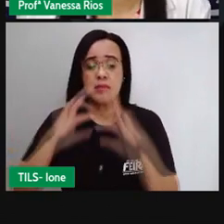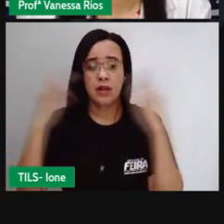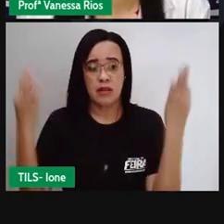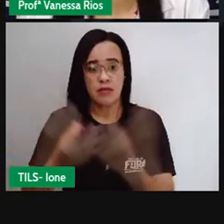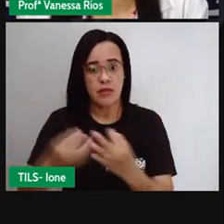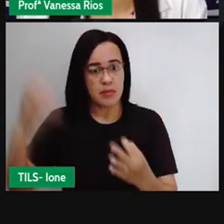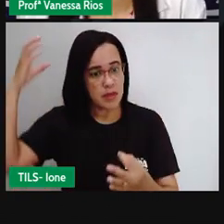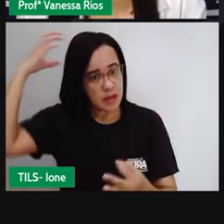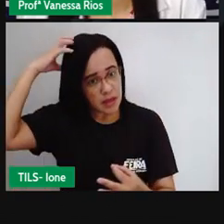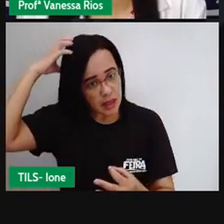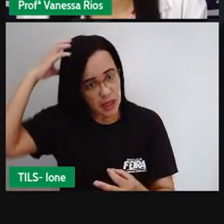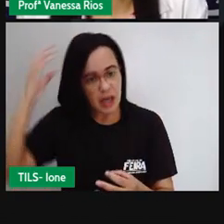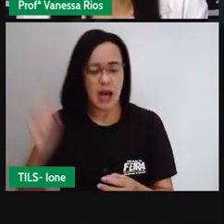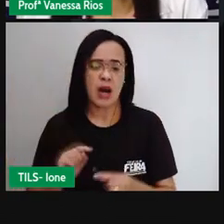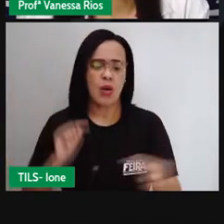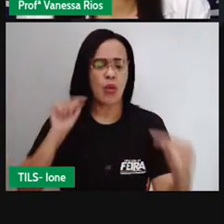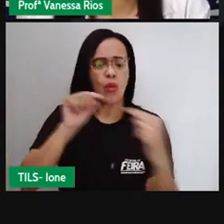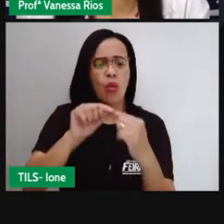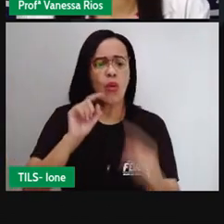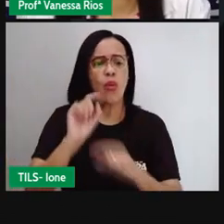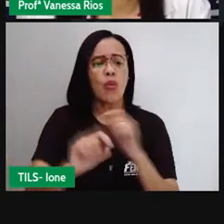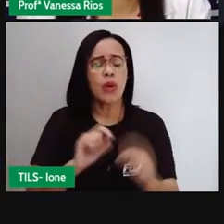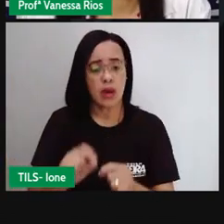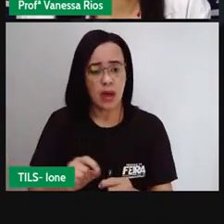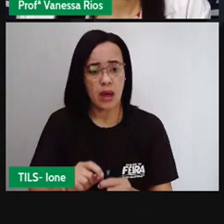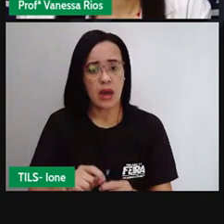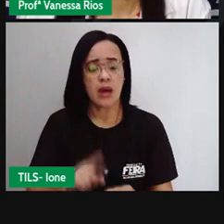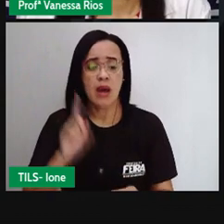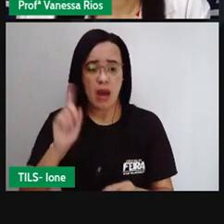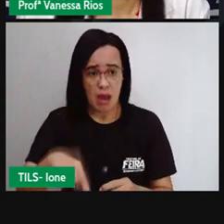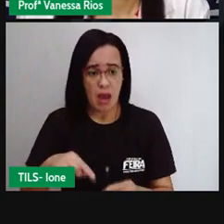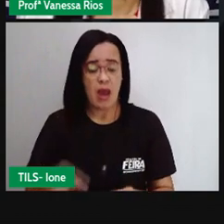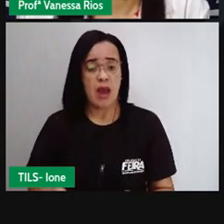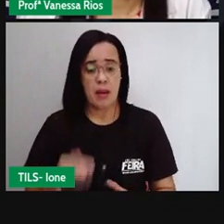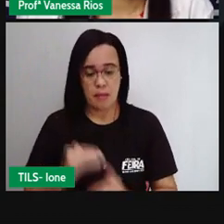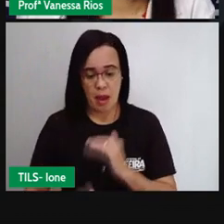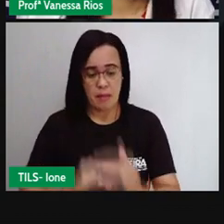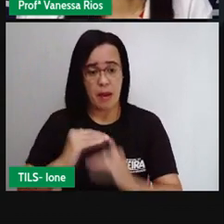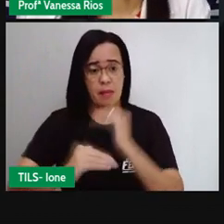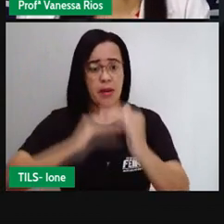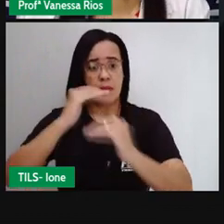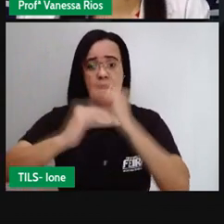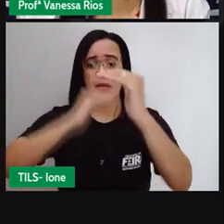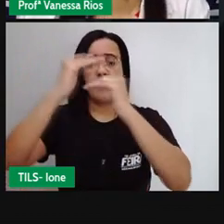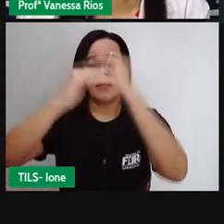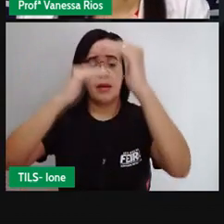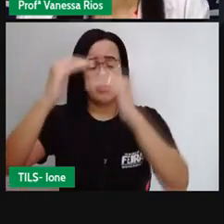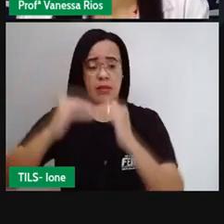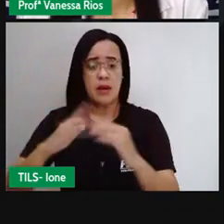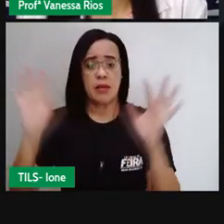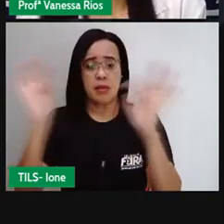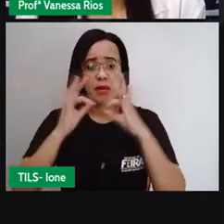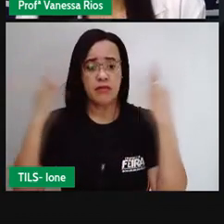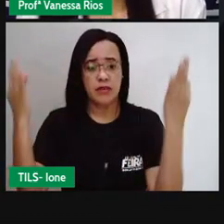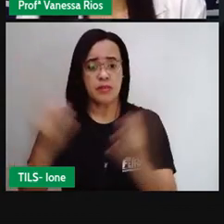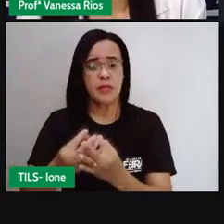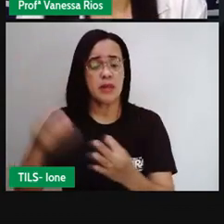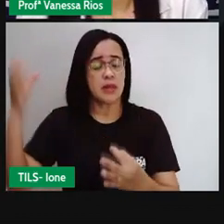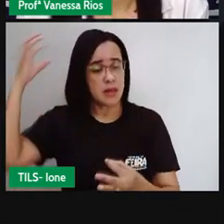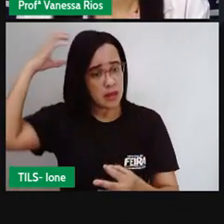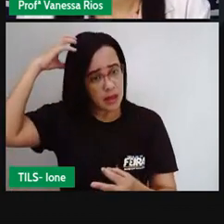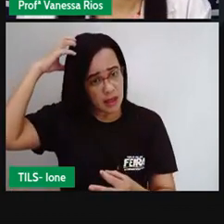enriquecer e demonstrar poder, não é? Para a própria família que estava agora instalada no Brasil. Passou por